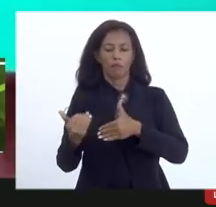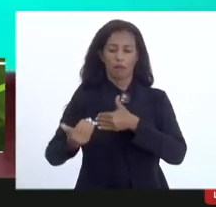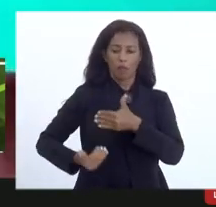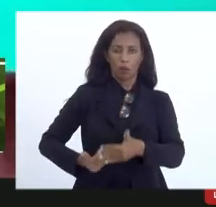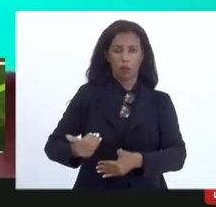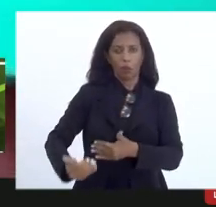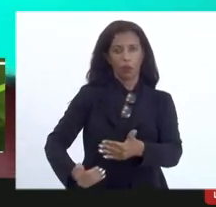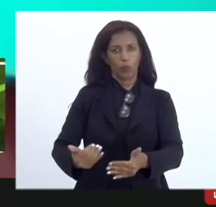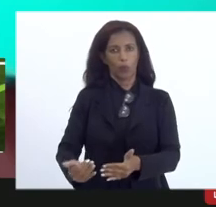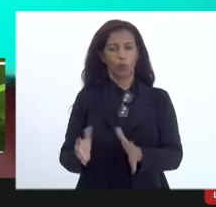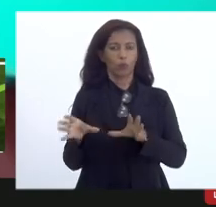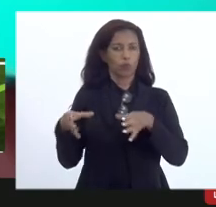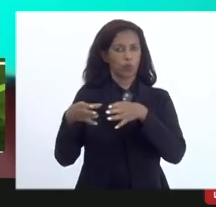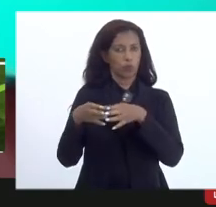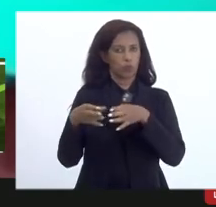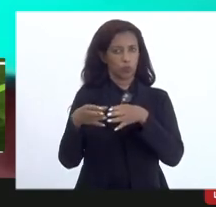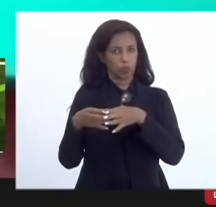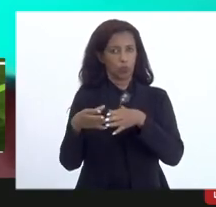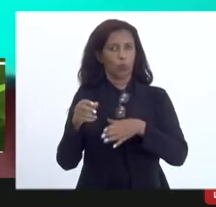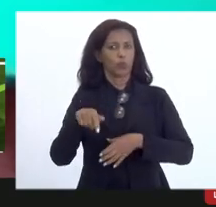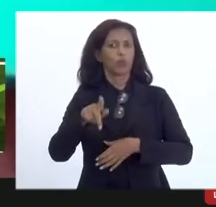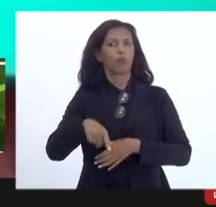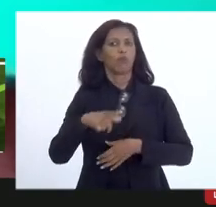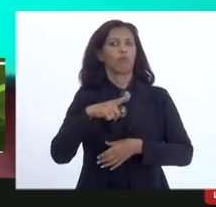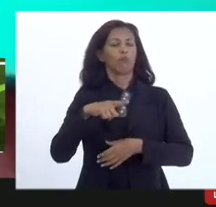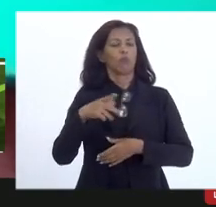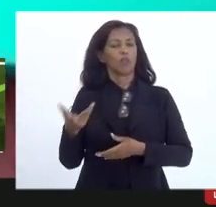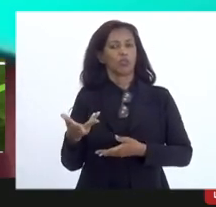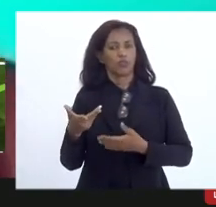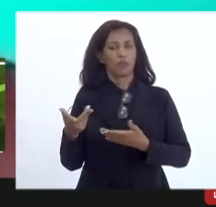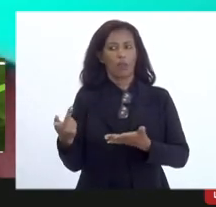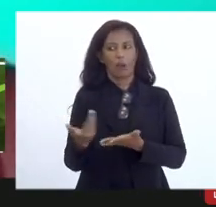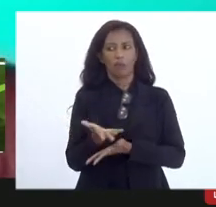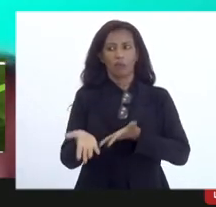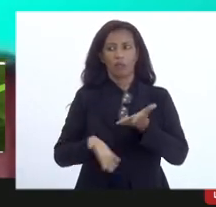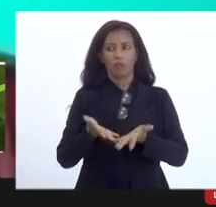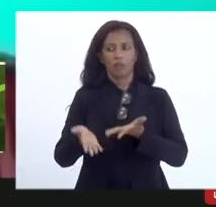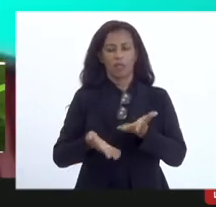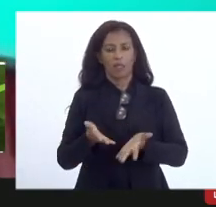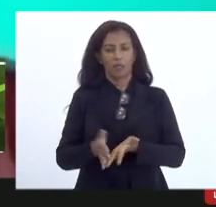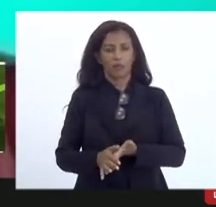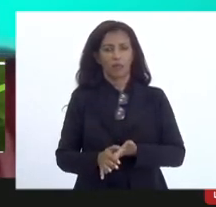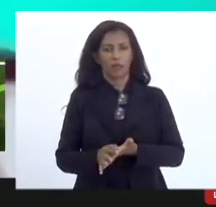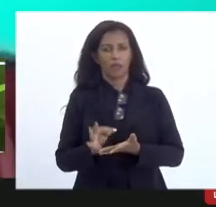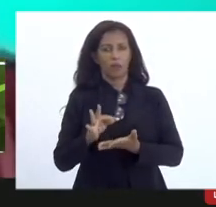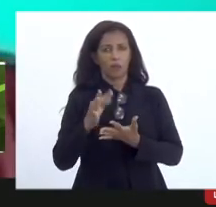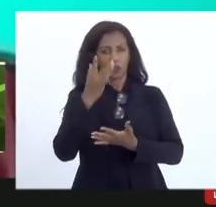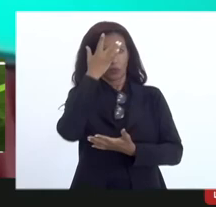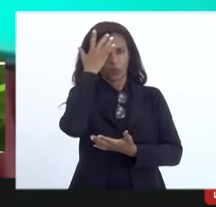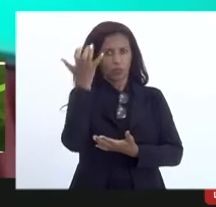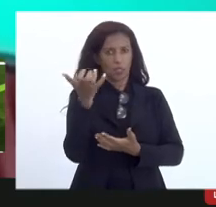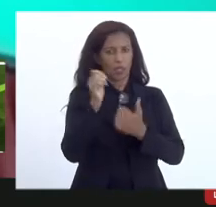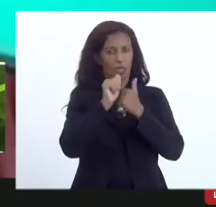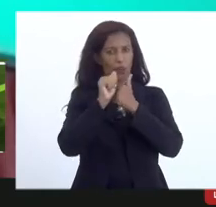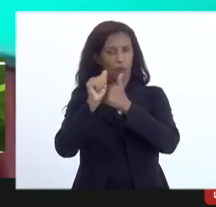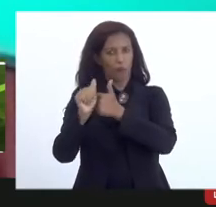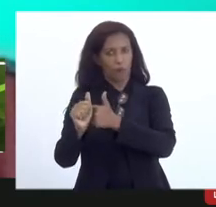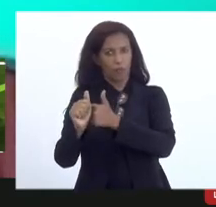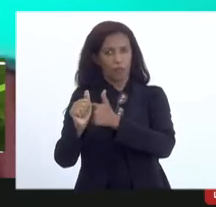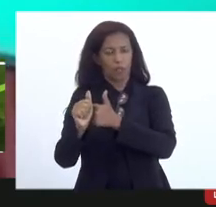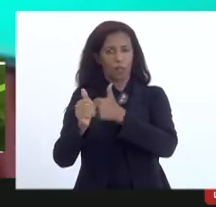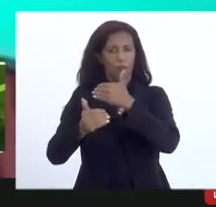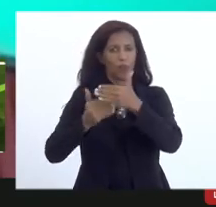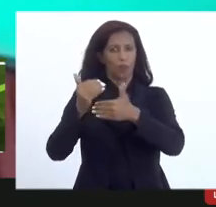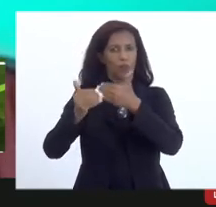das comissões em que ele tiver sido tratado. Então, para todo mundo que quiser acompanhar o